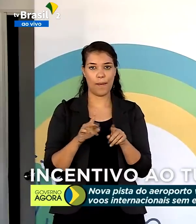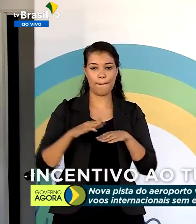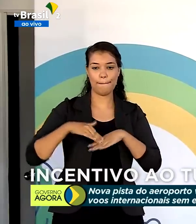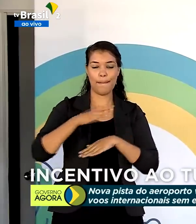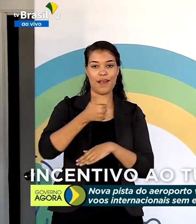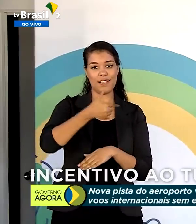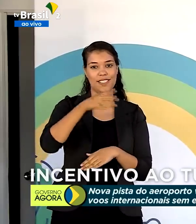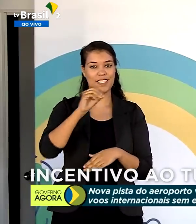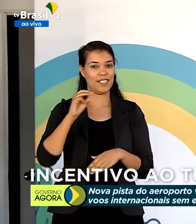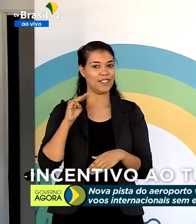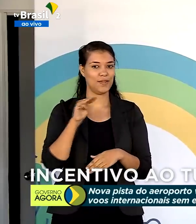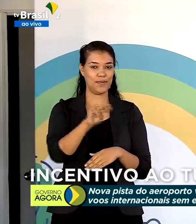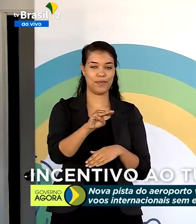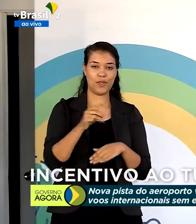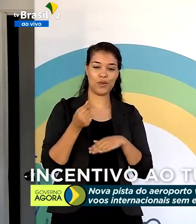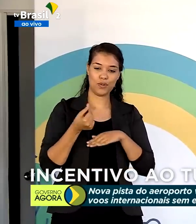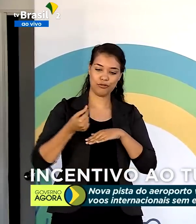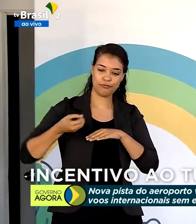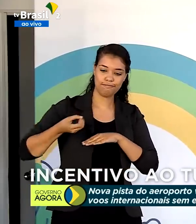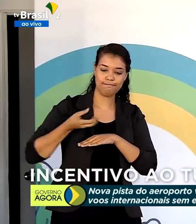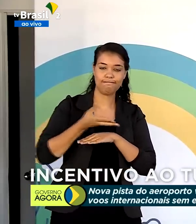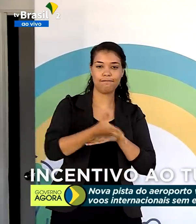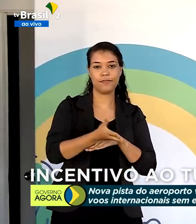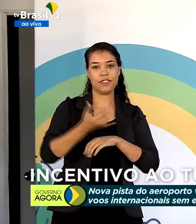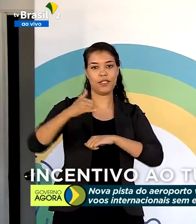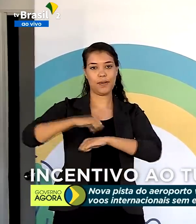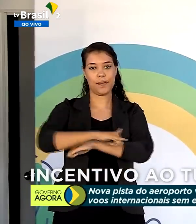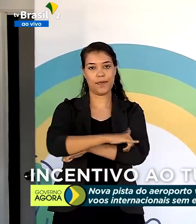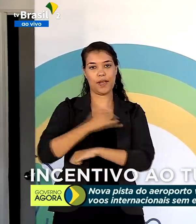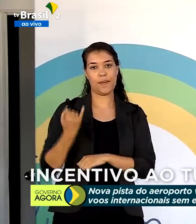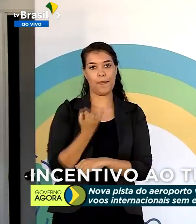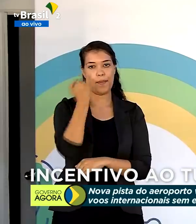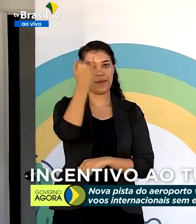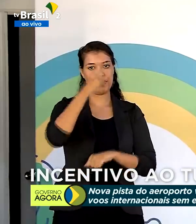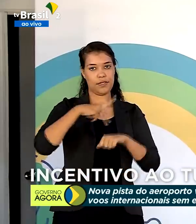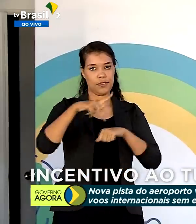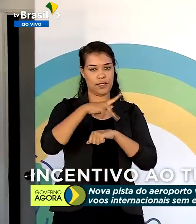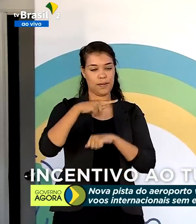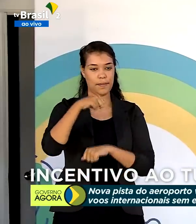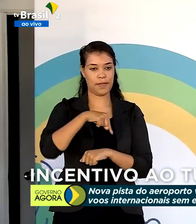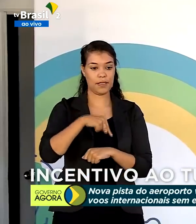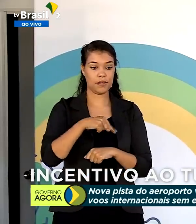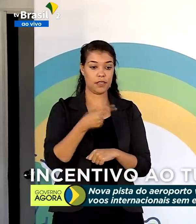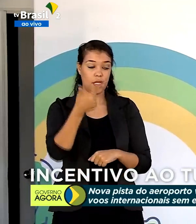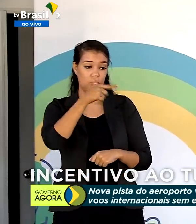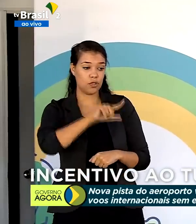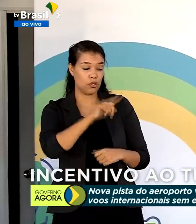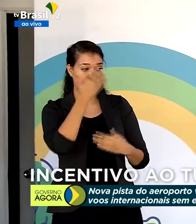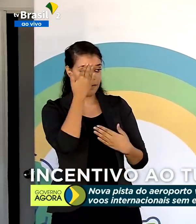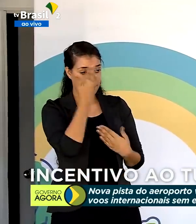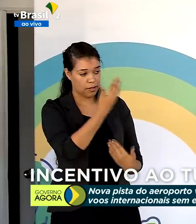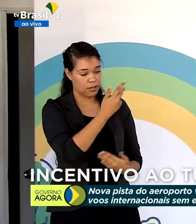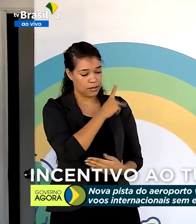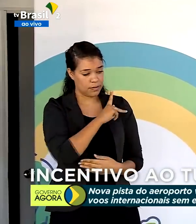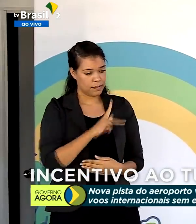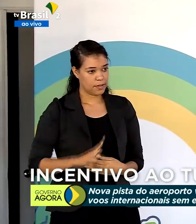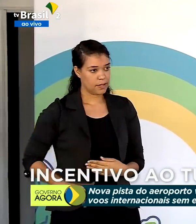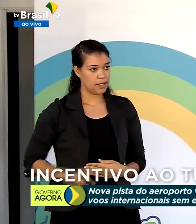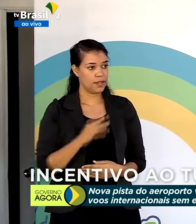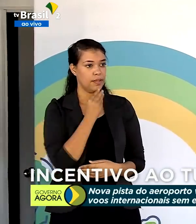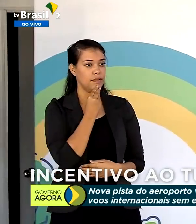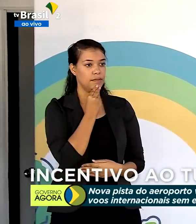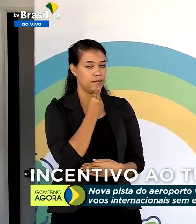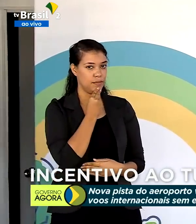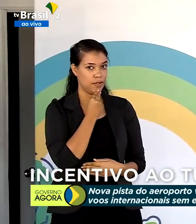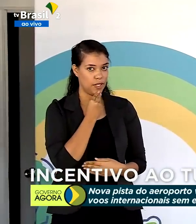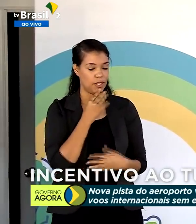infraestrutura aeroportuária, que é extremamente importante para esse país. Então, mais uma vez, agradeço ao senhor presidente pela oportunidade, a todos os